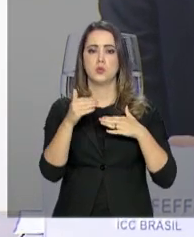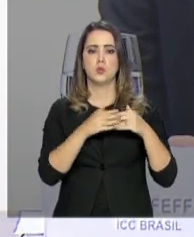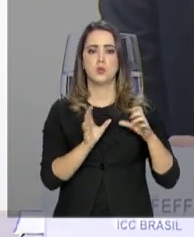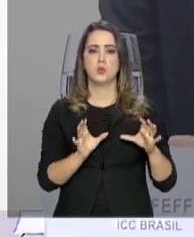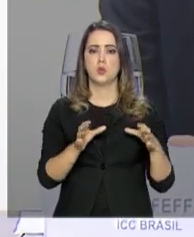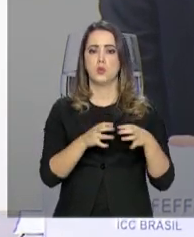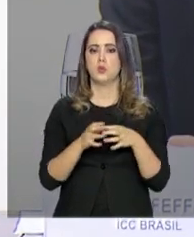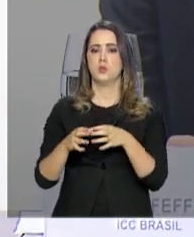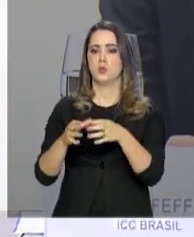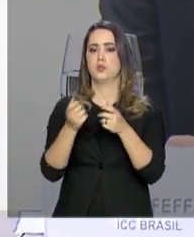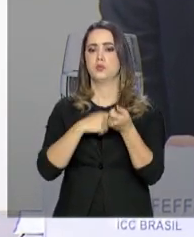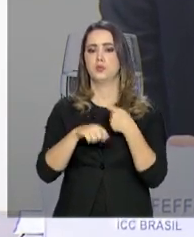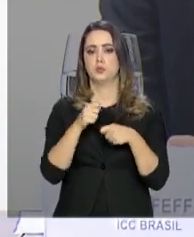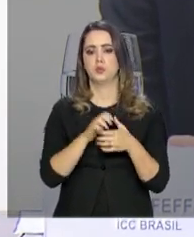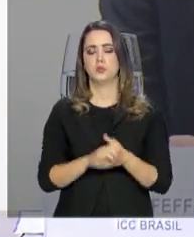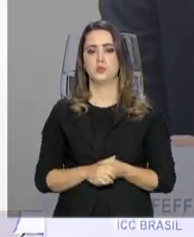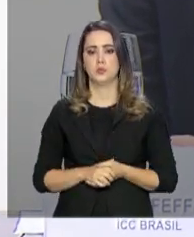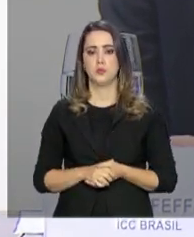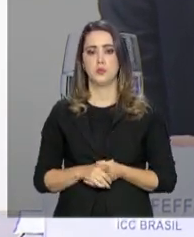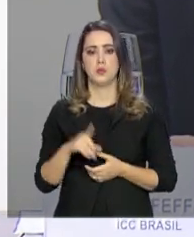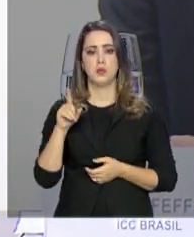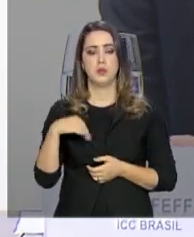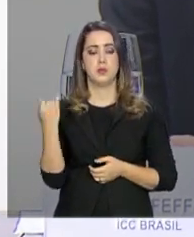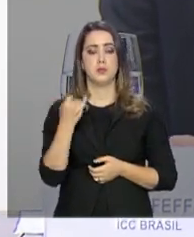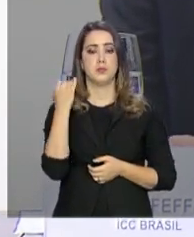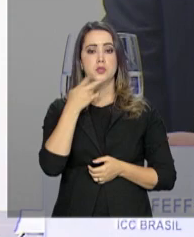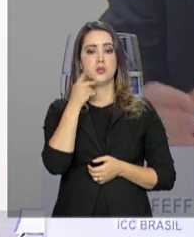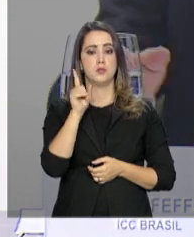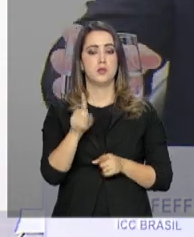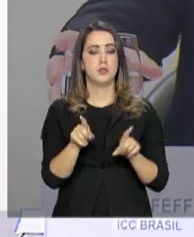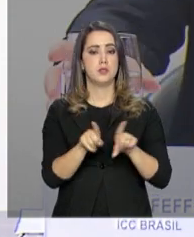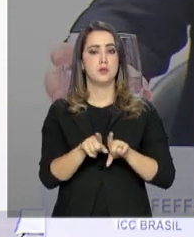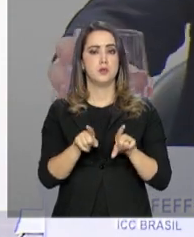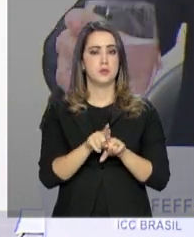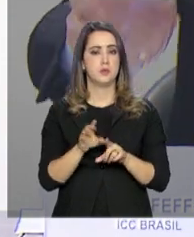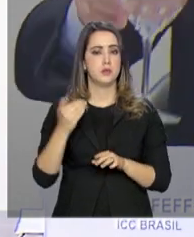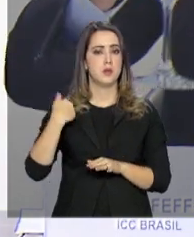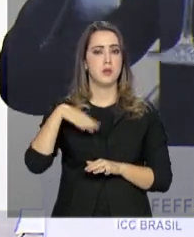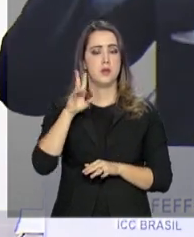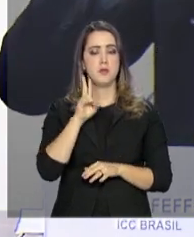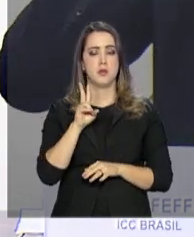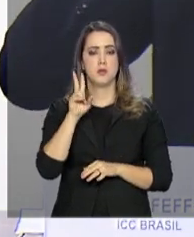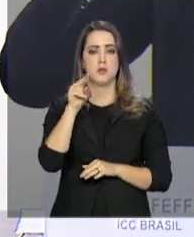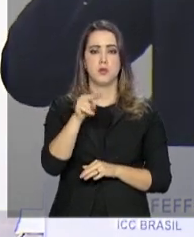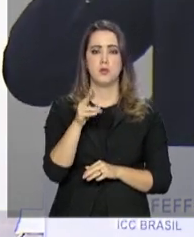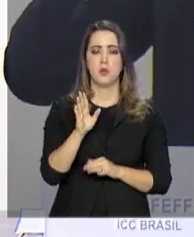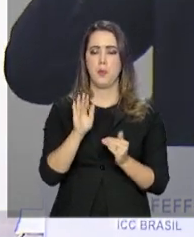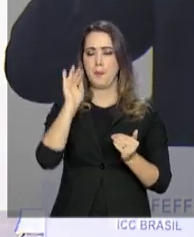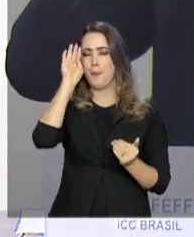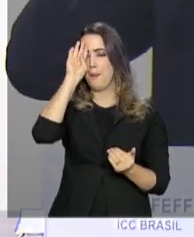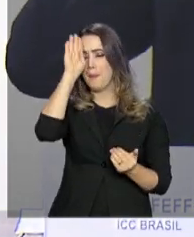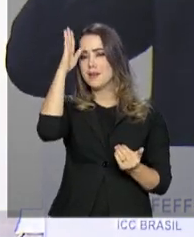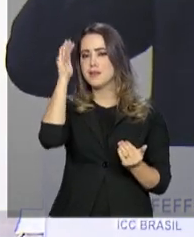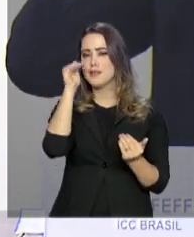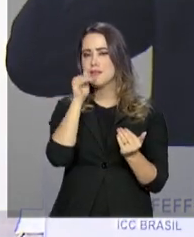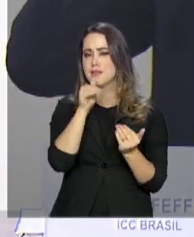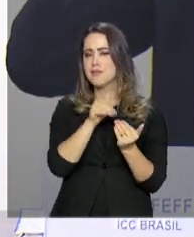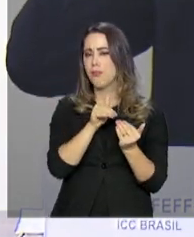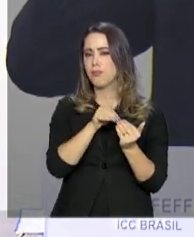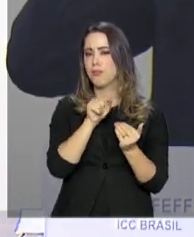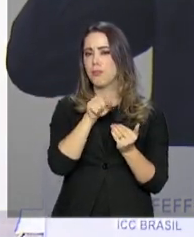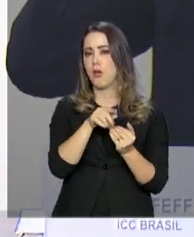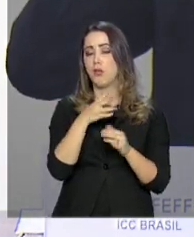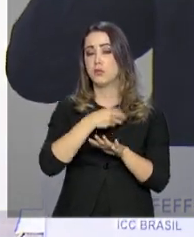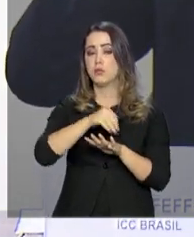segmento econômico. É importante salientar que mais do que vir a ser a principal fonte de informação